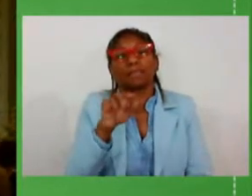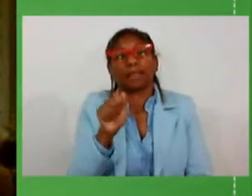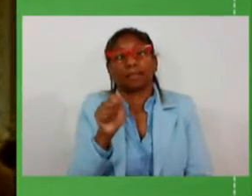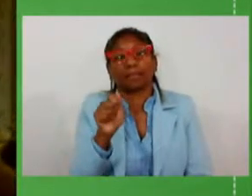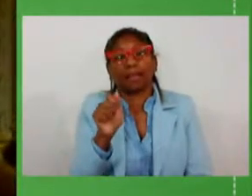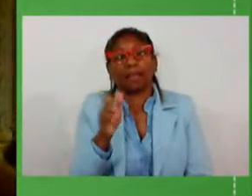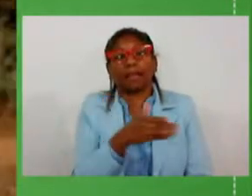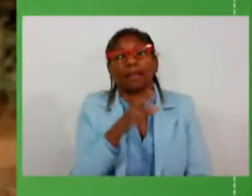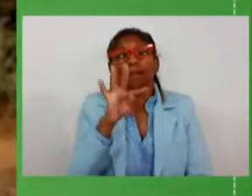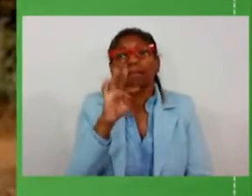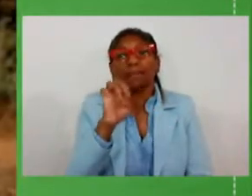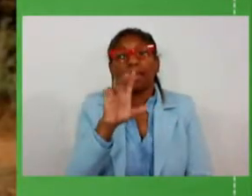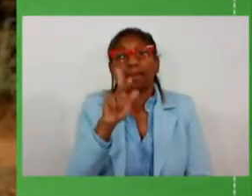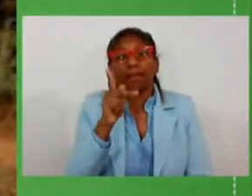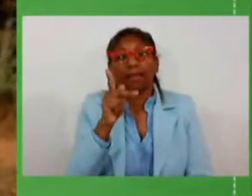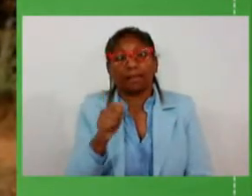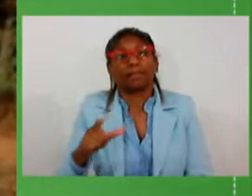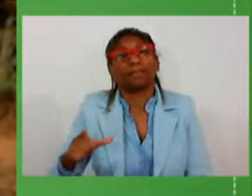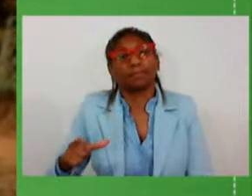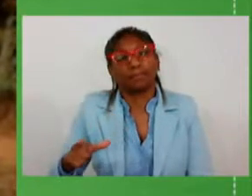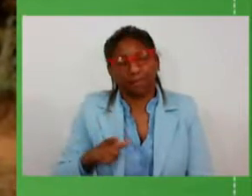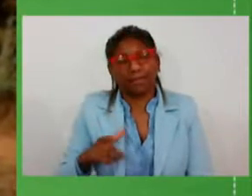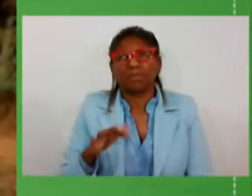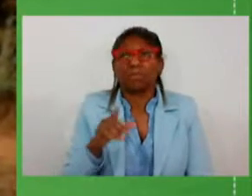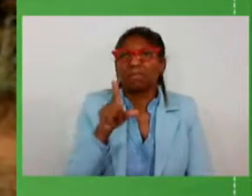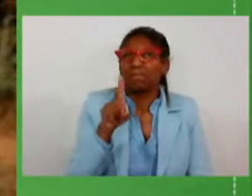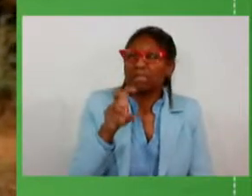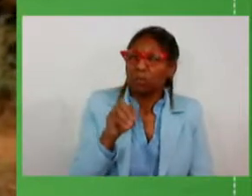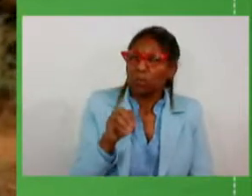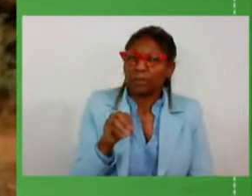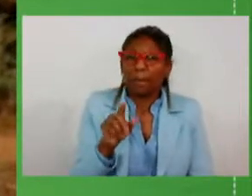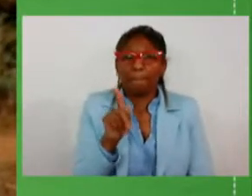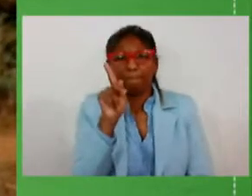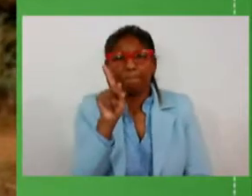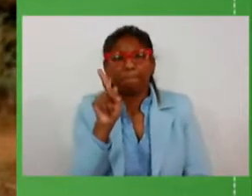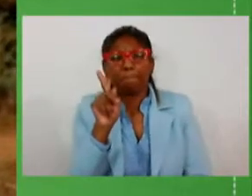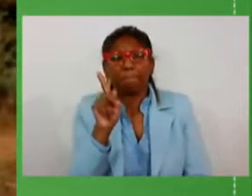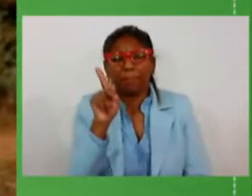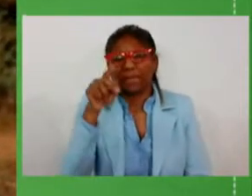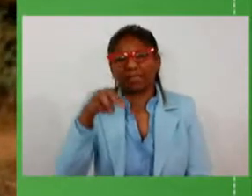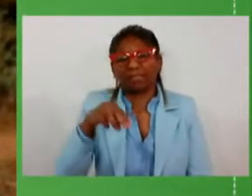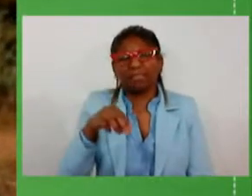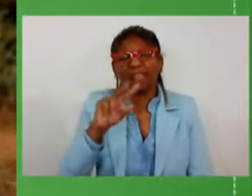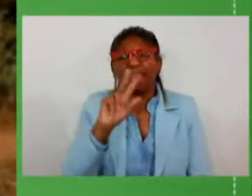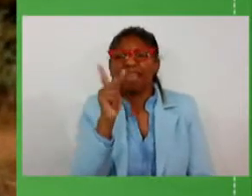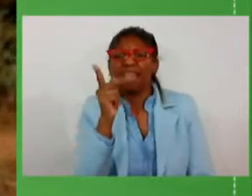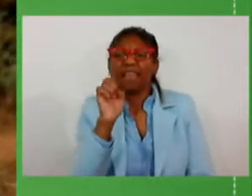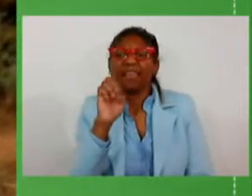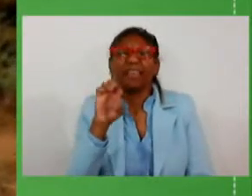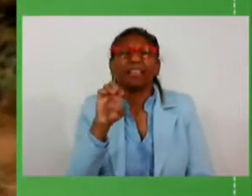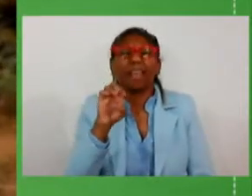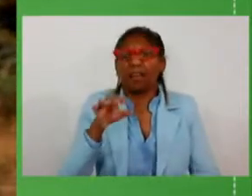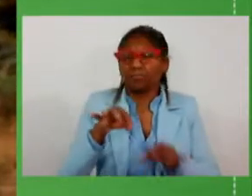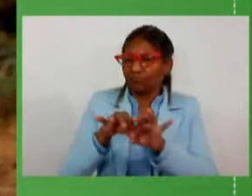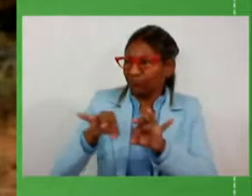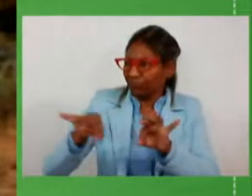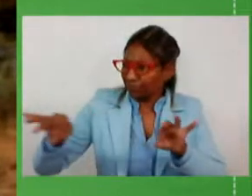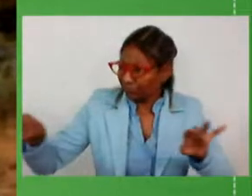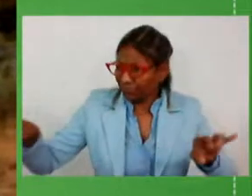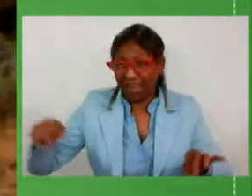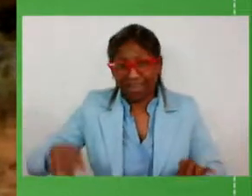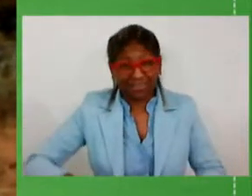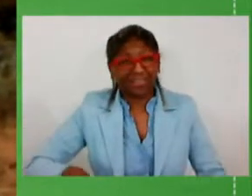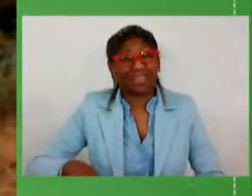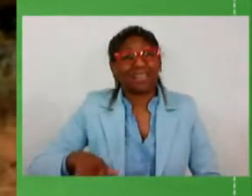aqui na região tem mais umas 150 mil hectares de plantio de grão então para escoar esse grão aqui para a região central